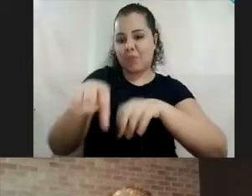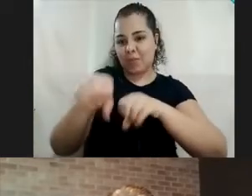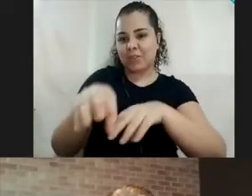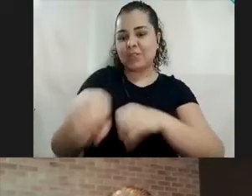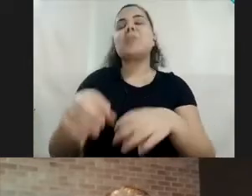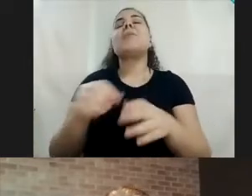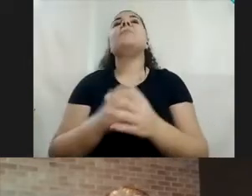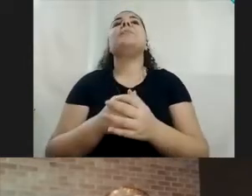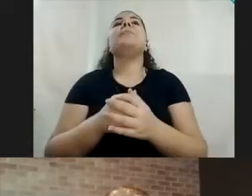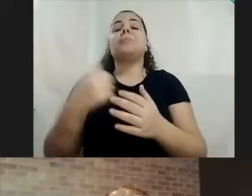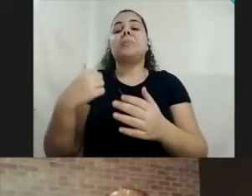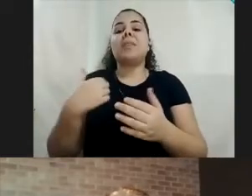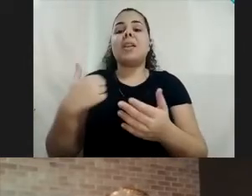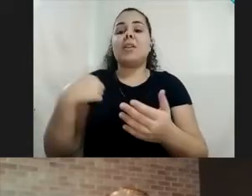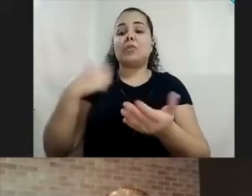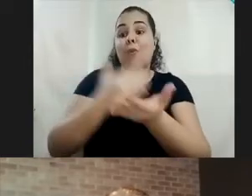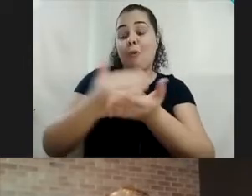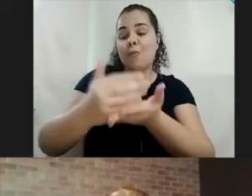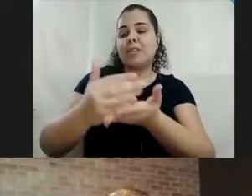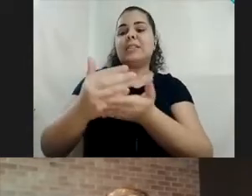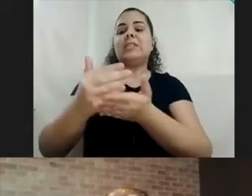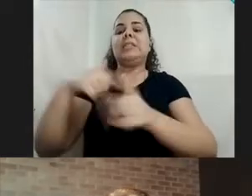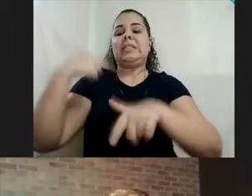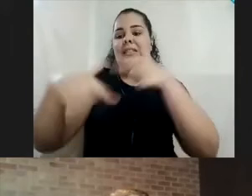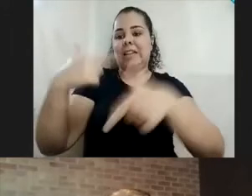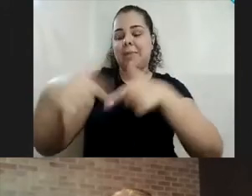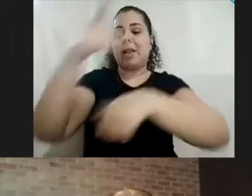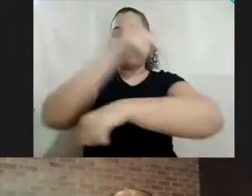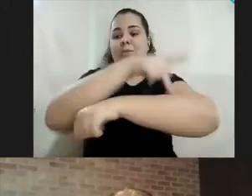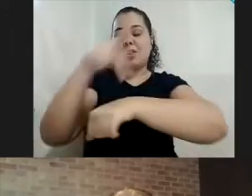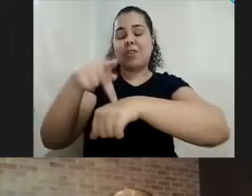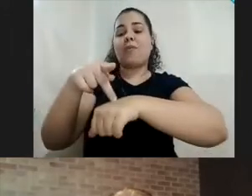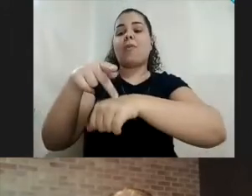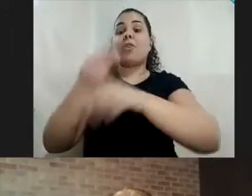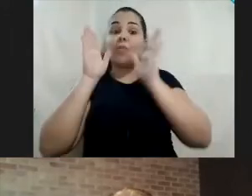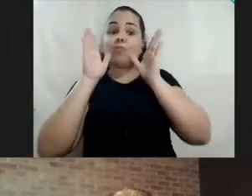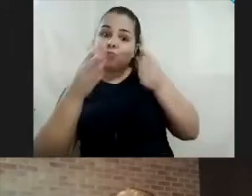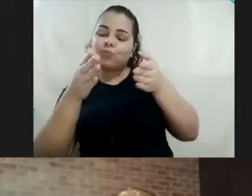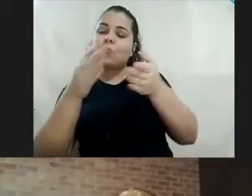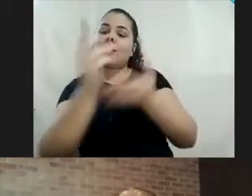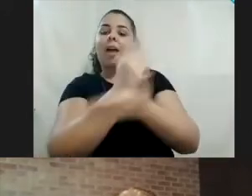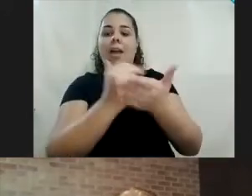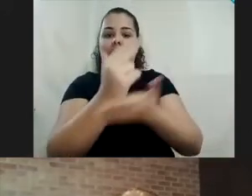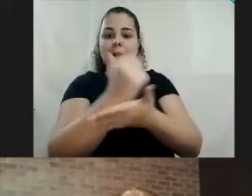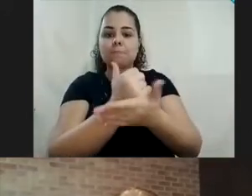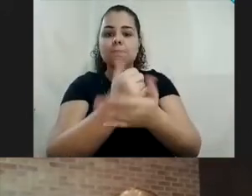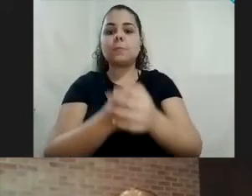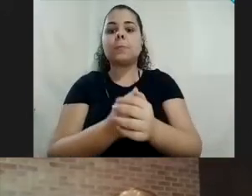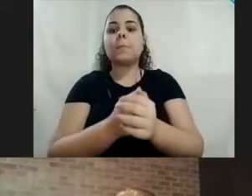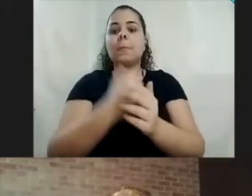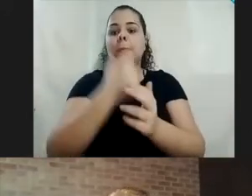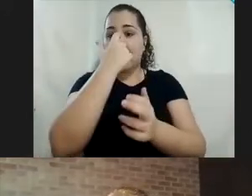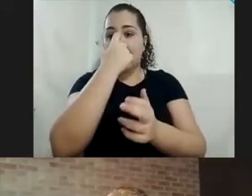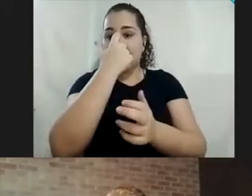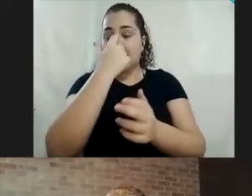arte, assim, a gente faz licenciatura em música, e nisso estamos nos especializando em educação inclusiva também. Então,